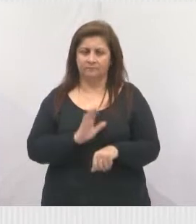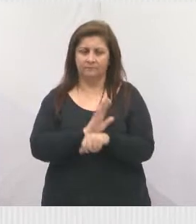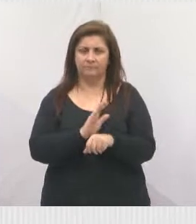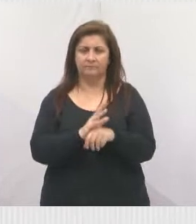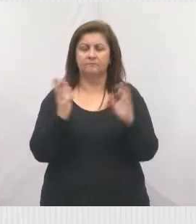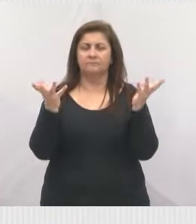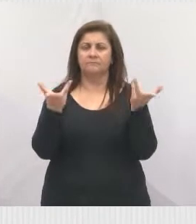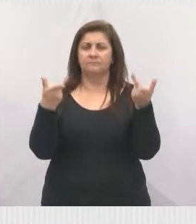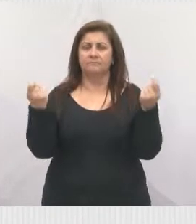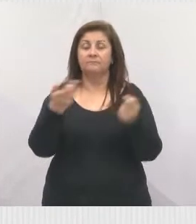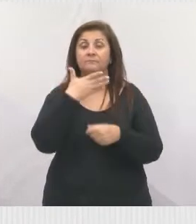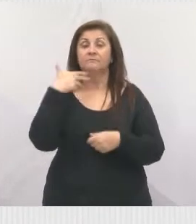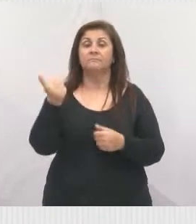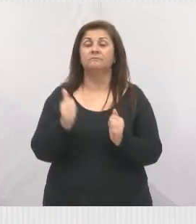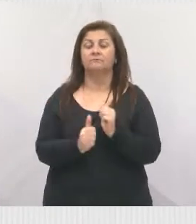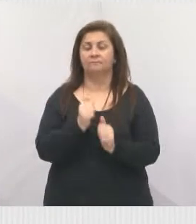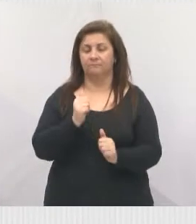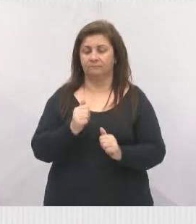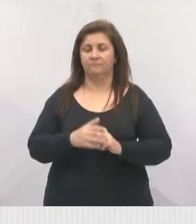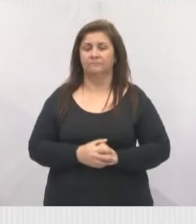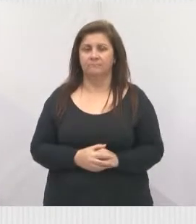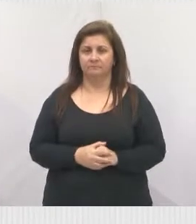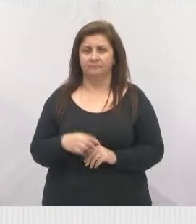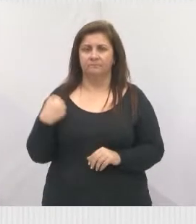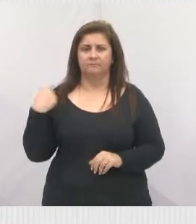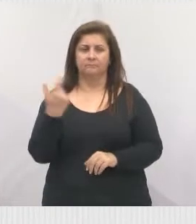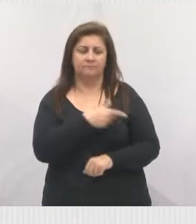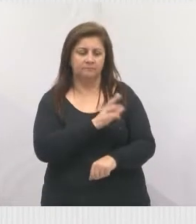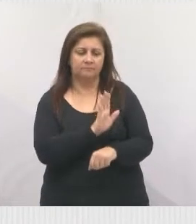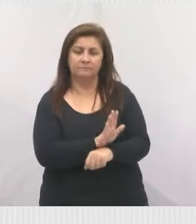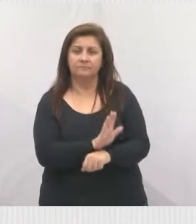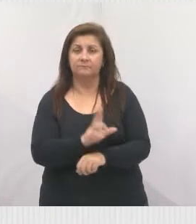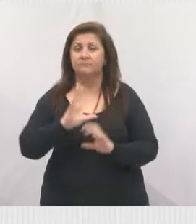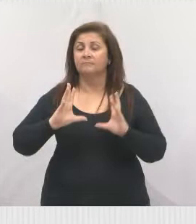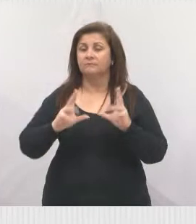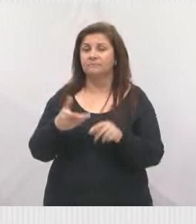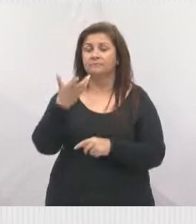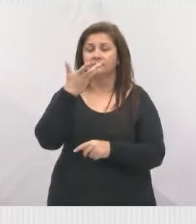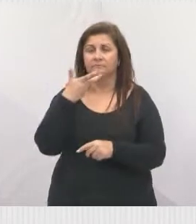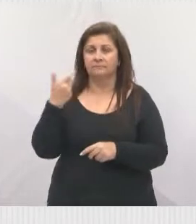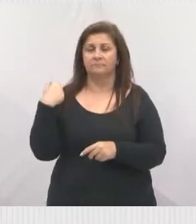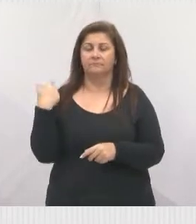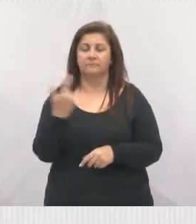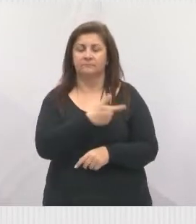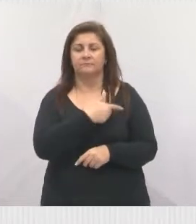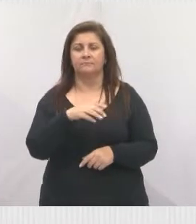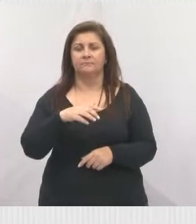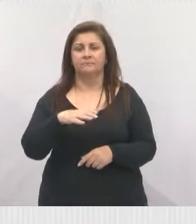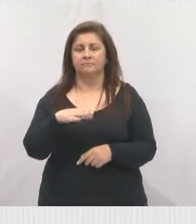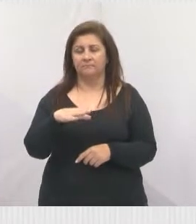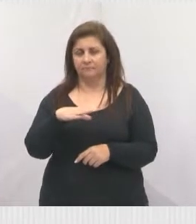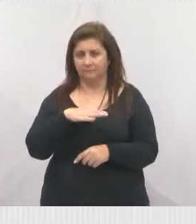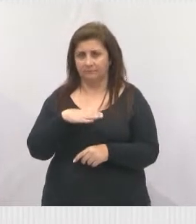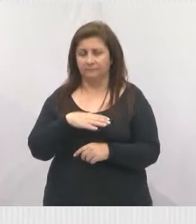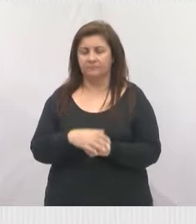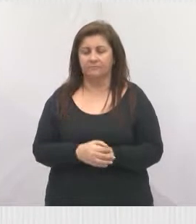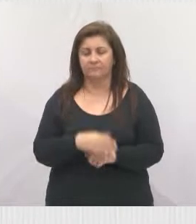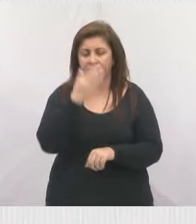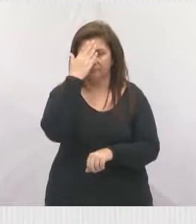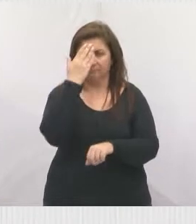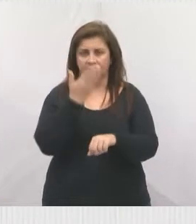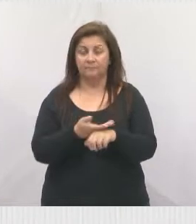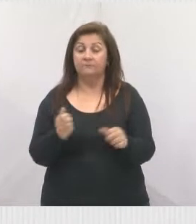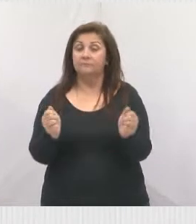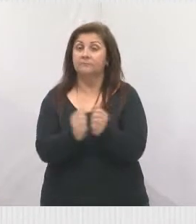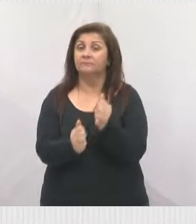melhor no futebol, para que a gente possa atender todas as crianças aqui da nossa cidade. Eu acredito que só através do esporte é que a